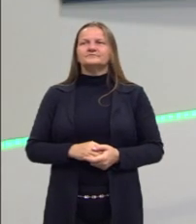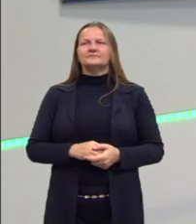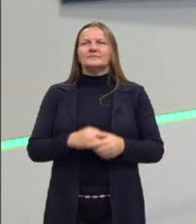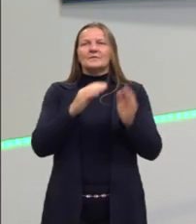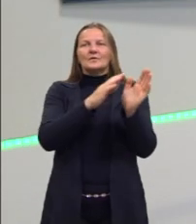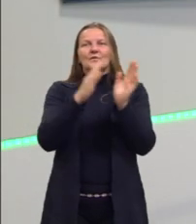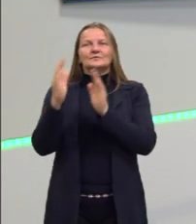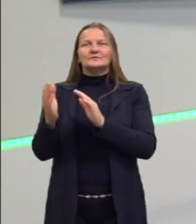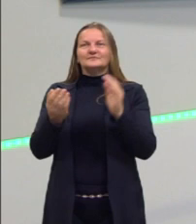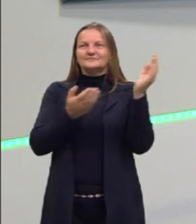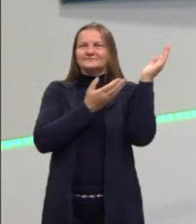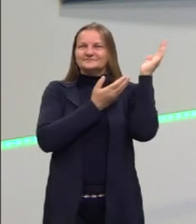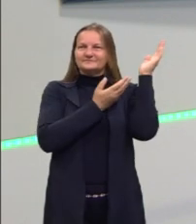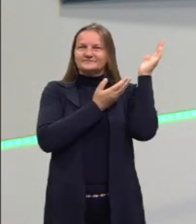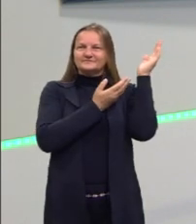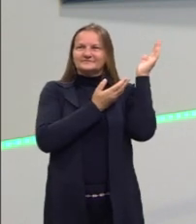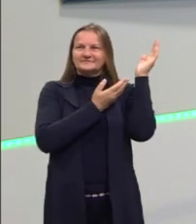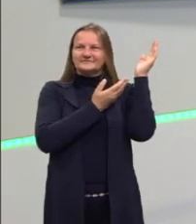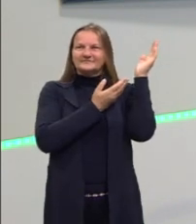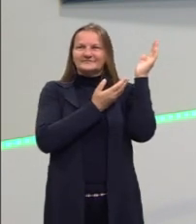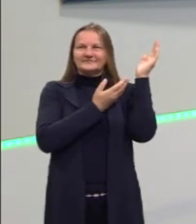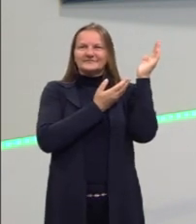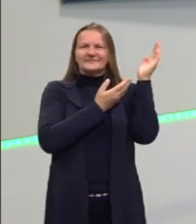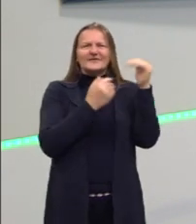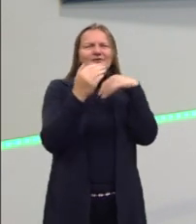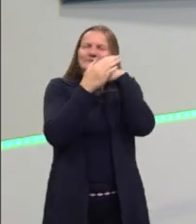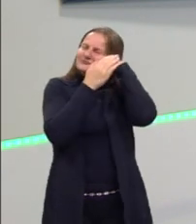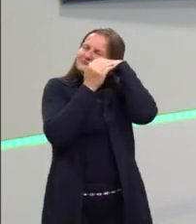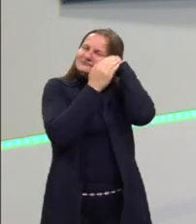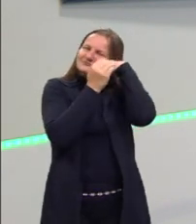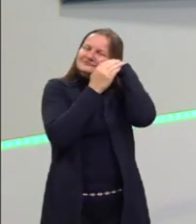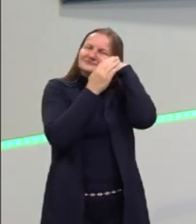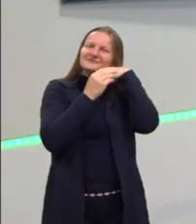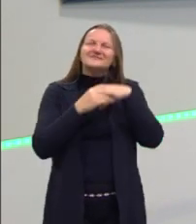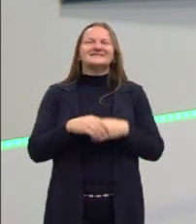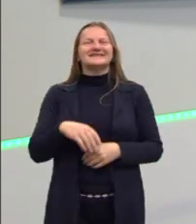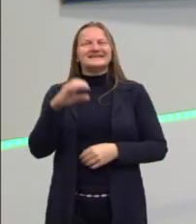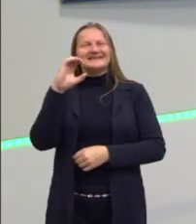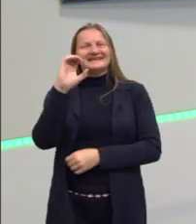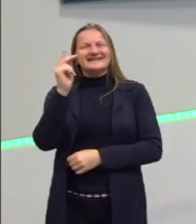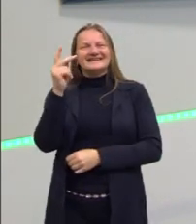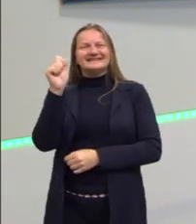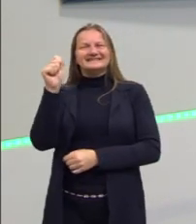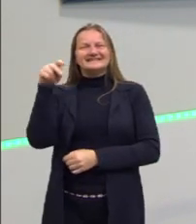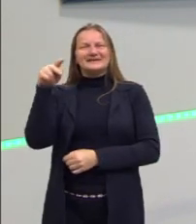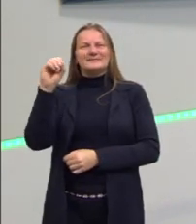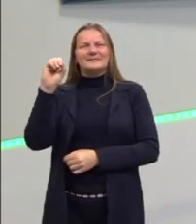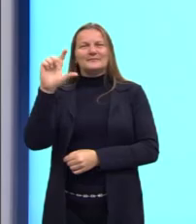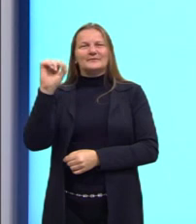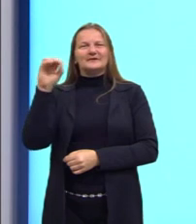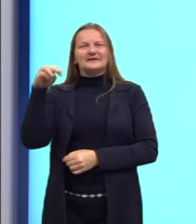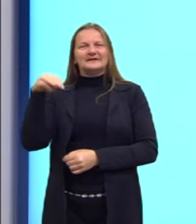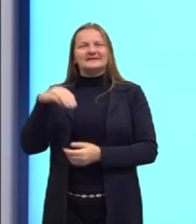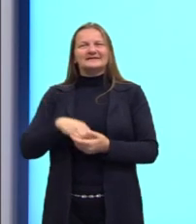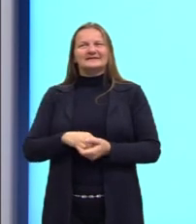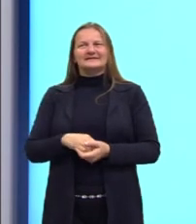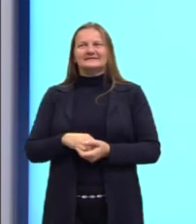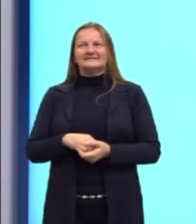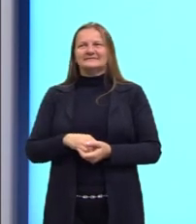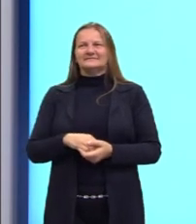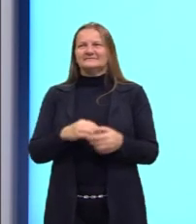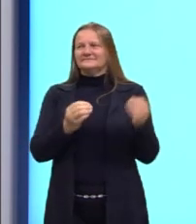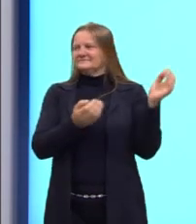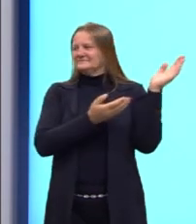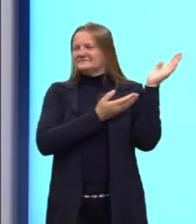ladinho eu tenho a imagem do nosso querido, estimadíssimo Chapolin Colorado e com os seus dizeres,